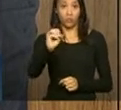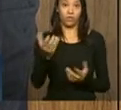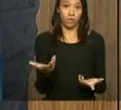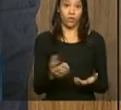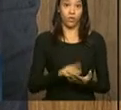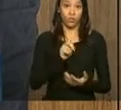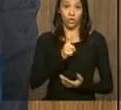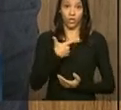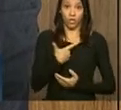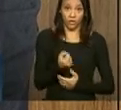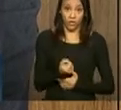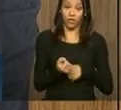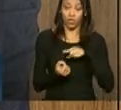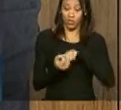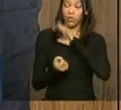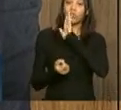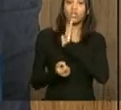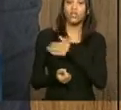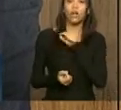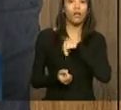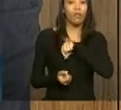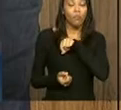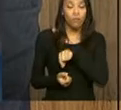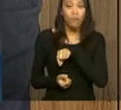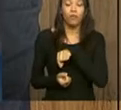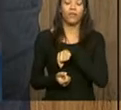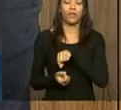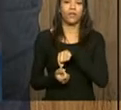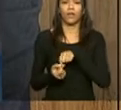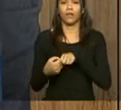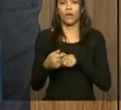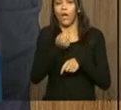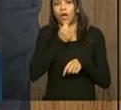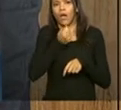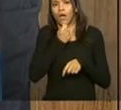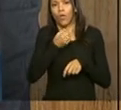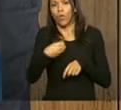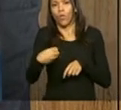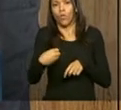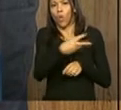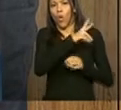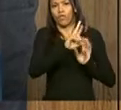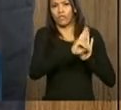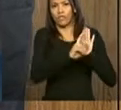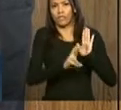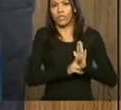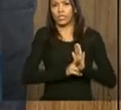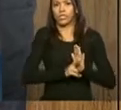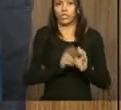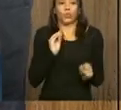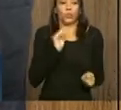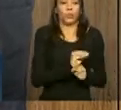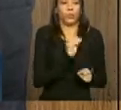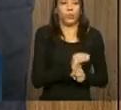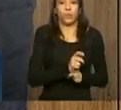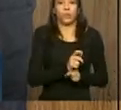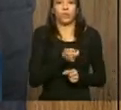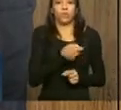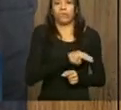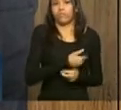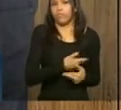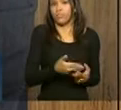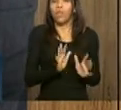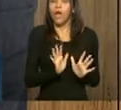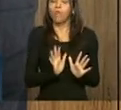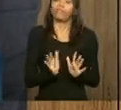compromisso de não adotar novas medidas protecionistas e, em linhas gerais, esse compromisso